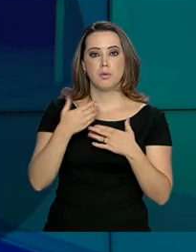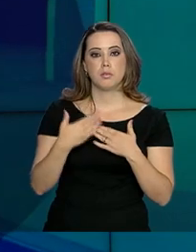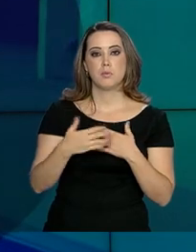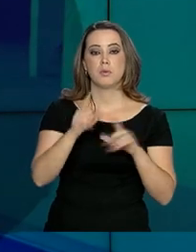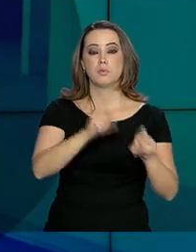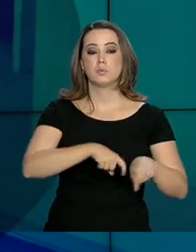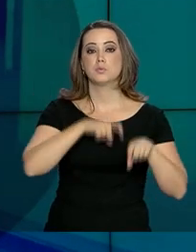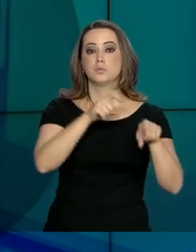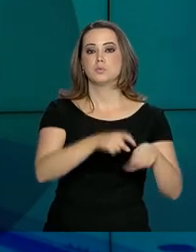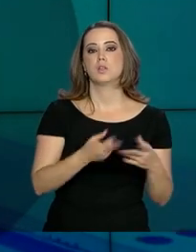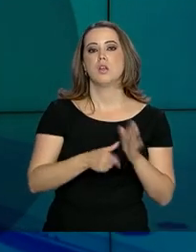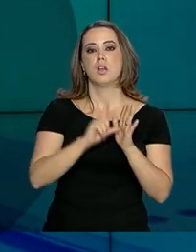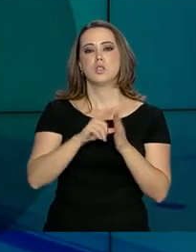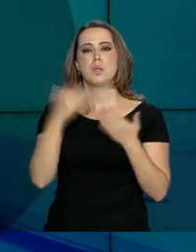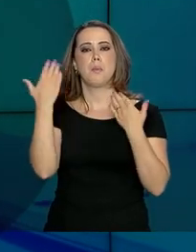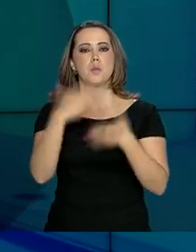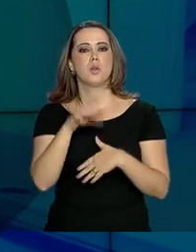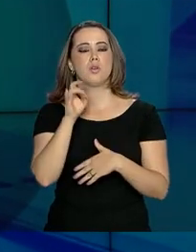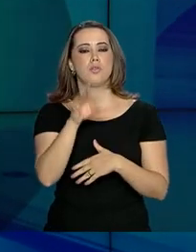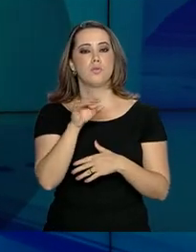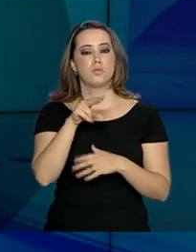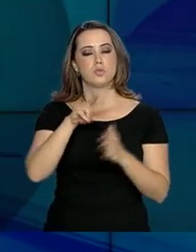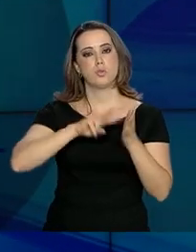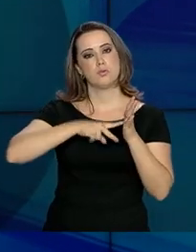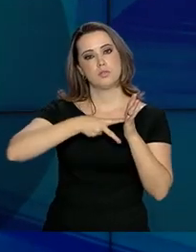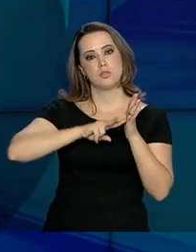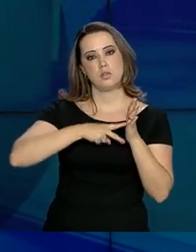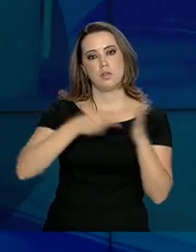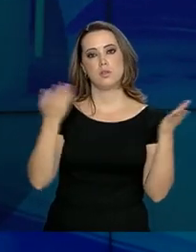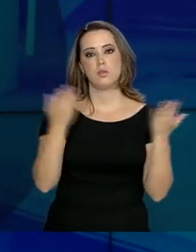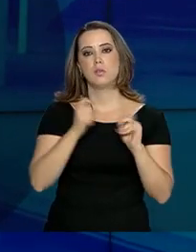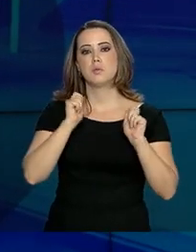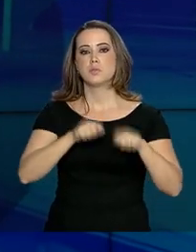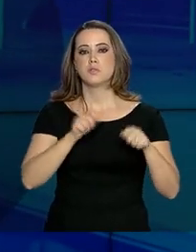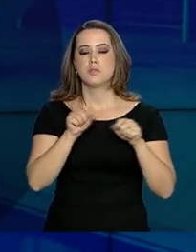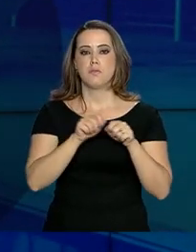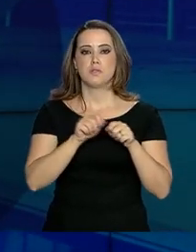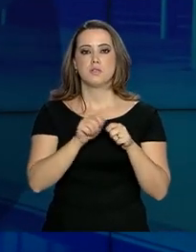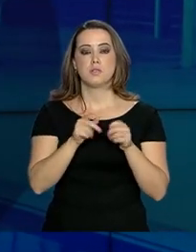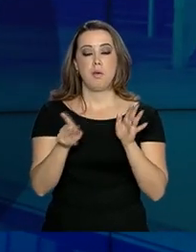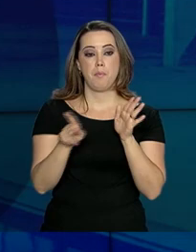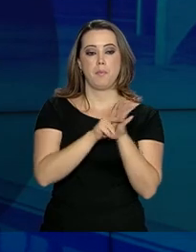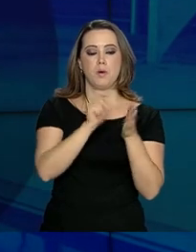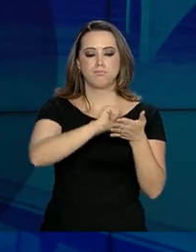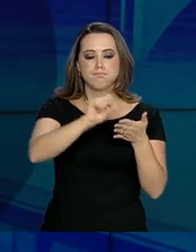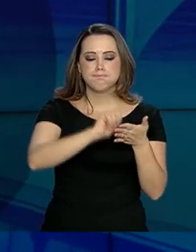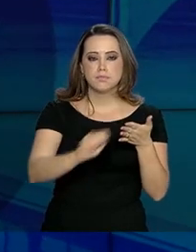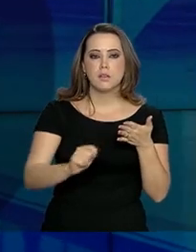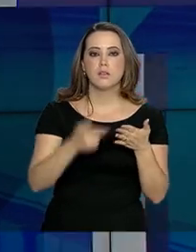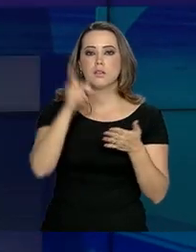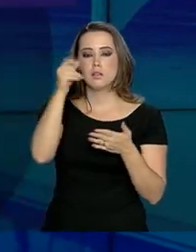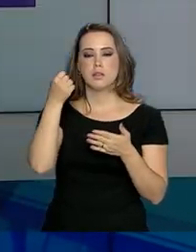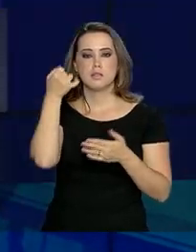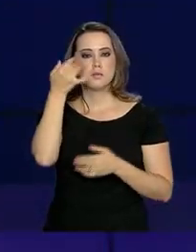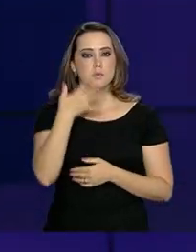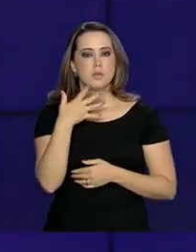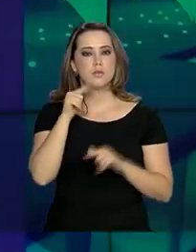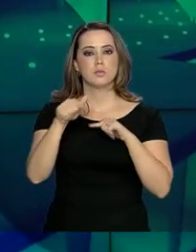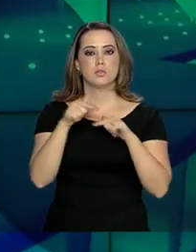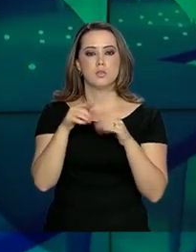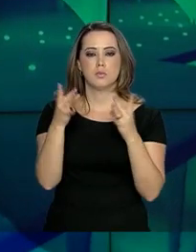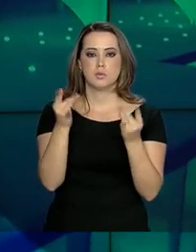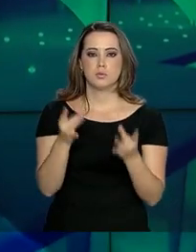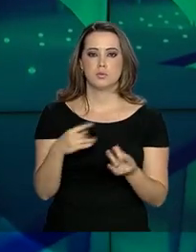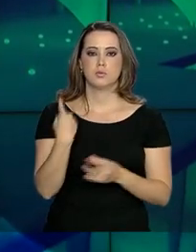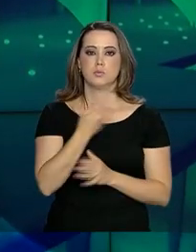Antes, a comprovação era feita via sindicatos. Agora, é possível fazer uma autodeclaração. E quem explicou essa medida com